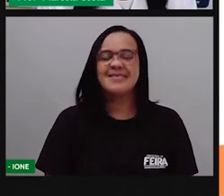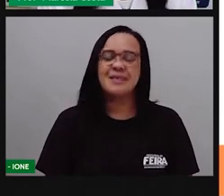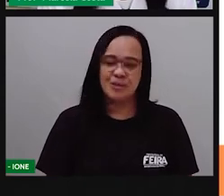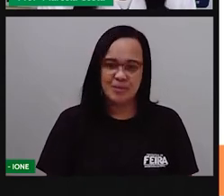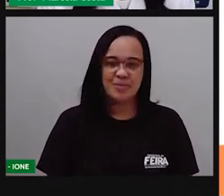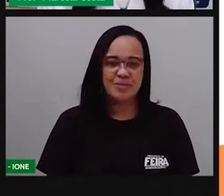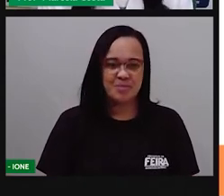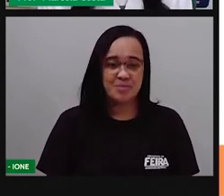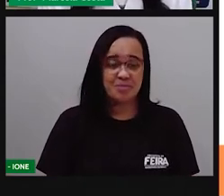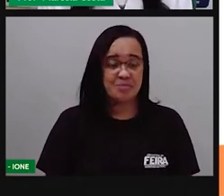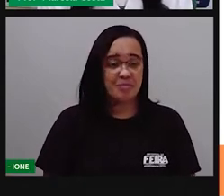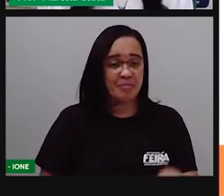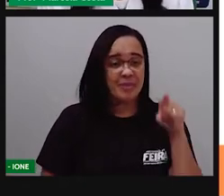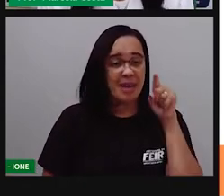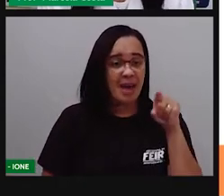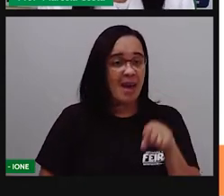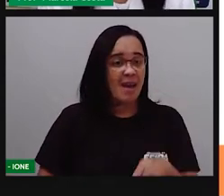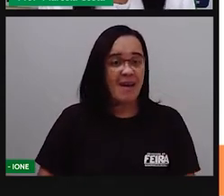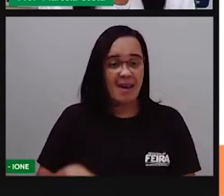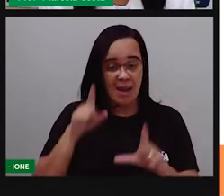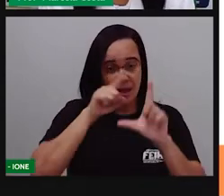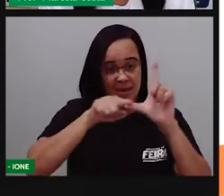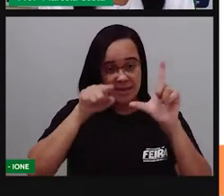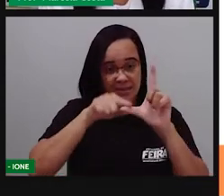É o som da letra C.